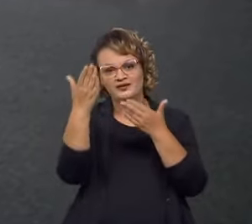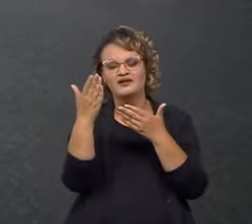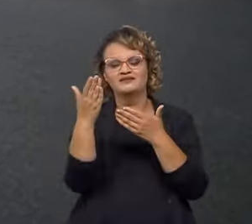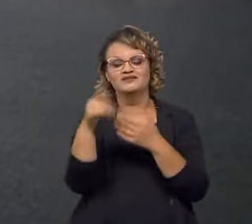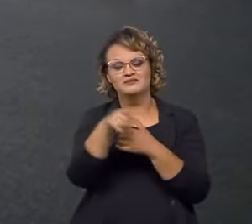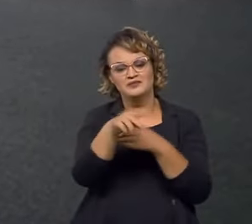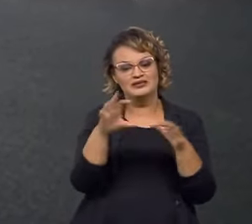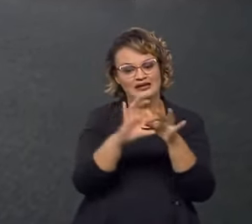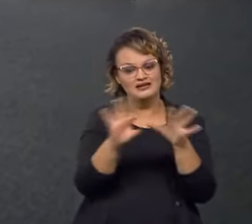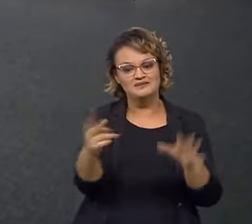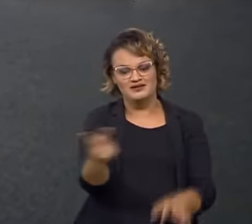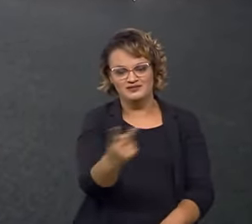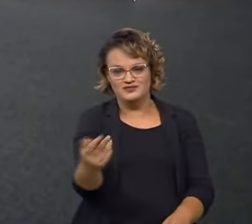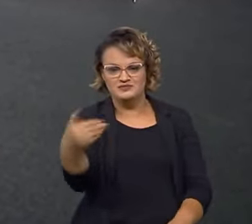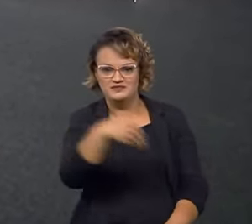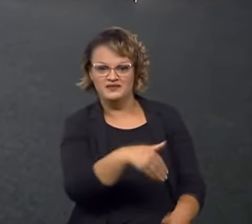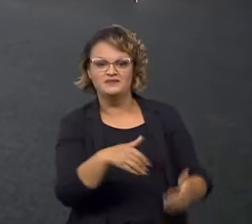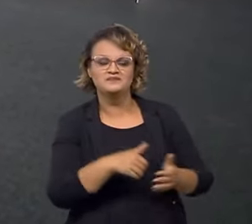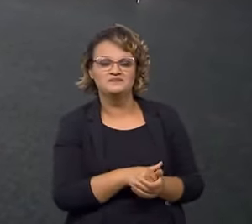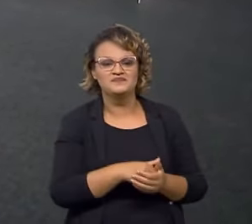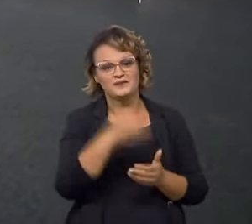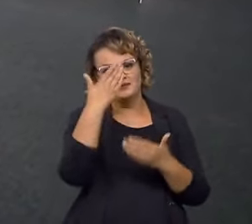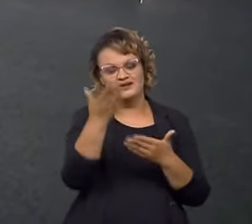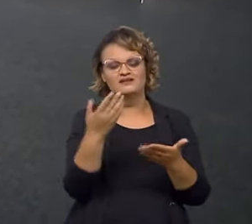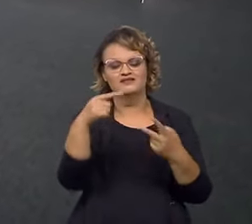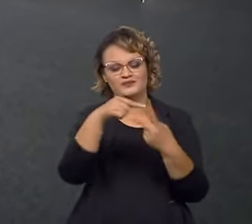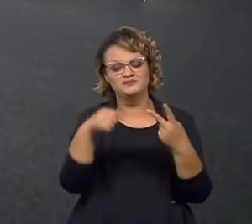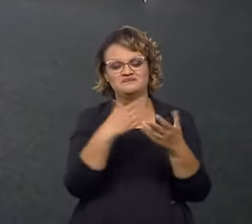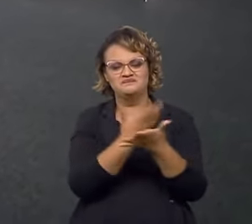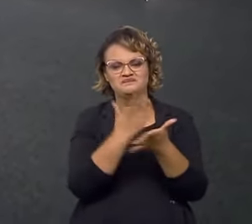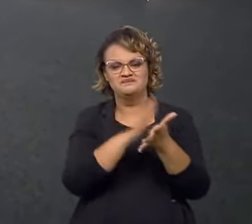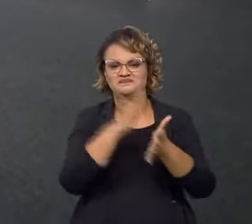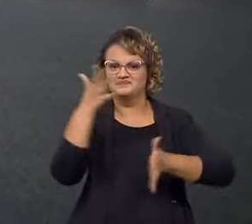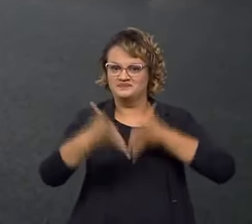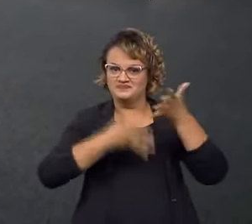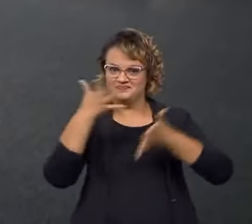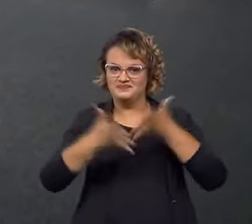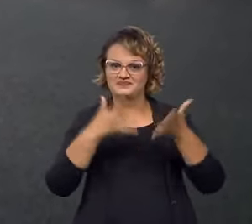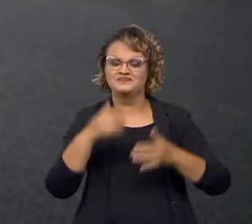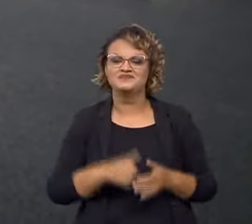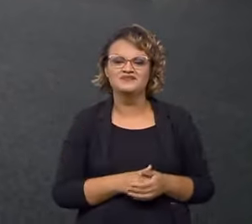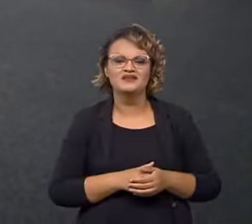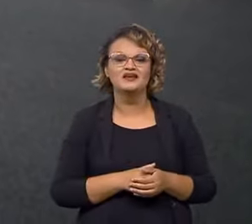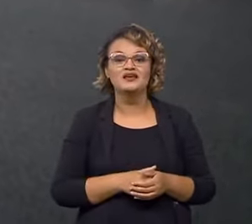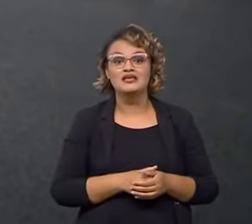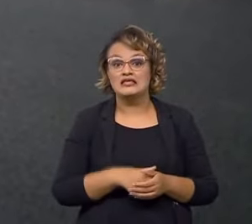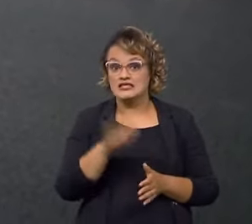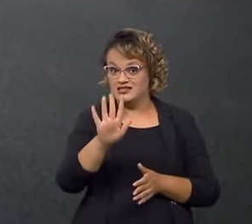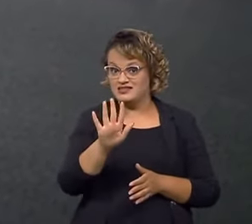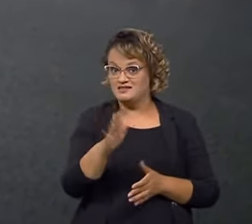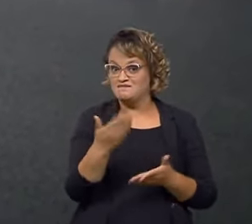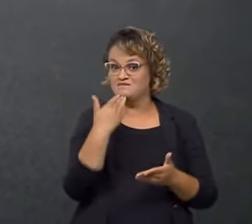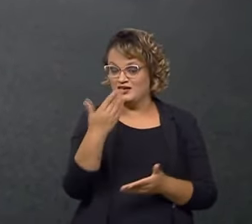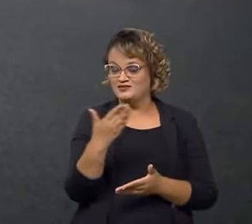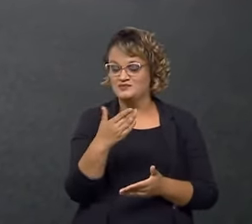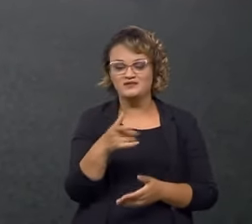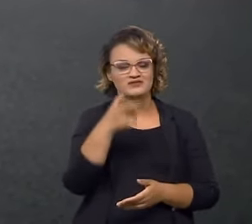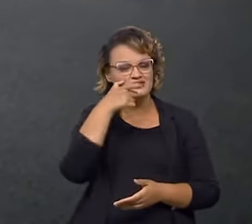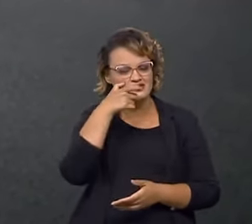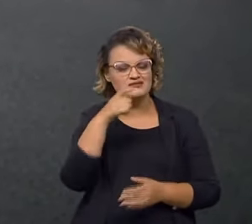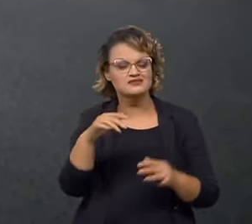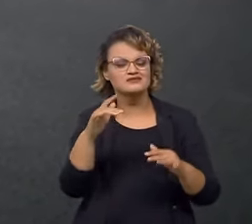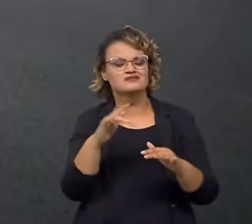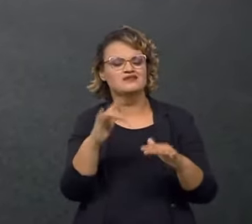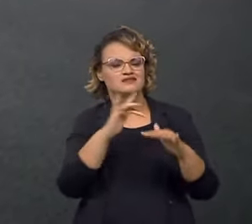liberarem a presença dele aqui conosco. Meu, muito obrigada às nossas intérpretes de Libras e eu peço que você continue ligado nas nossas